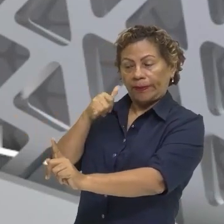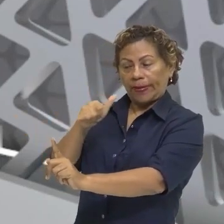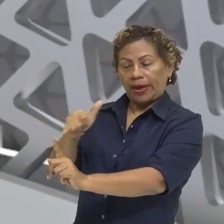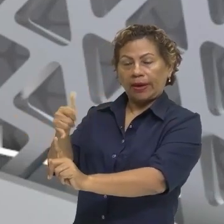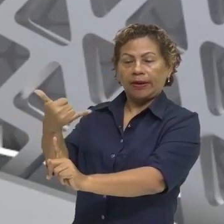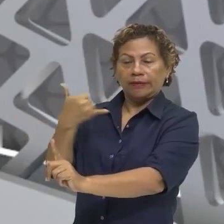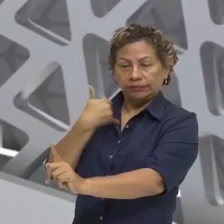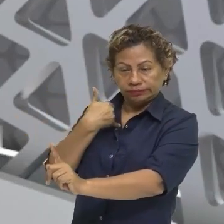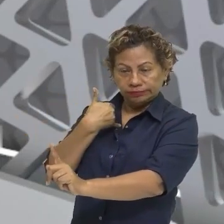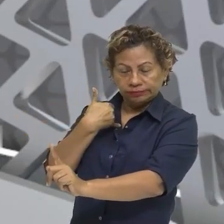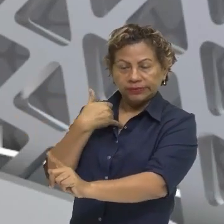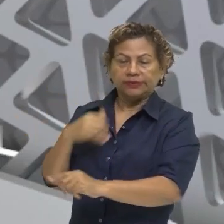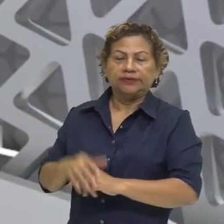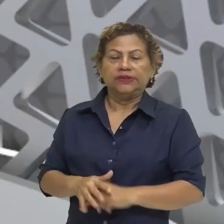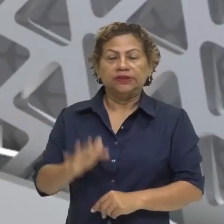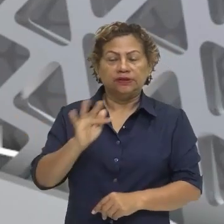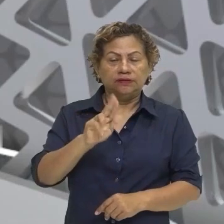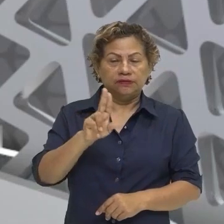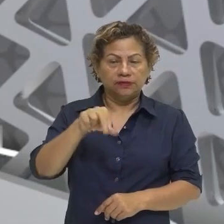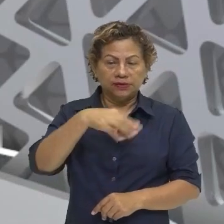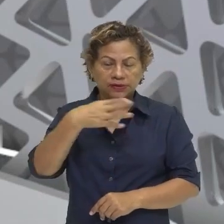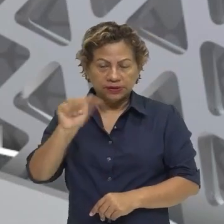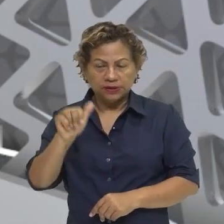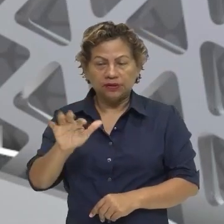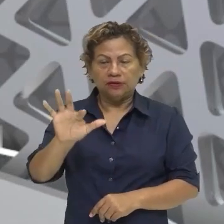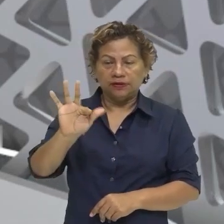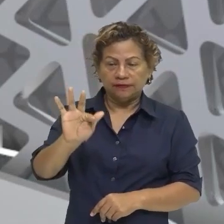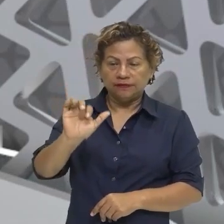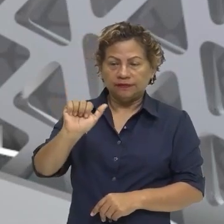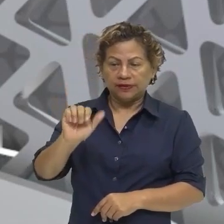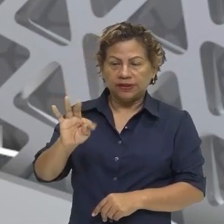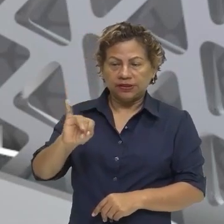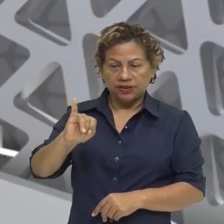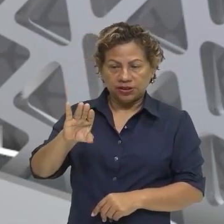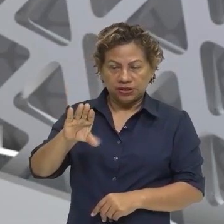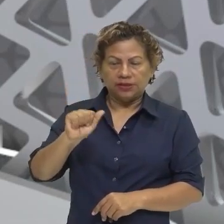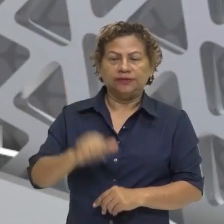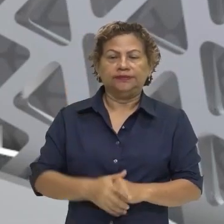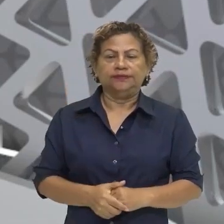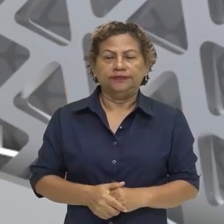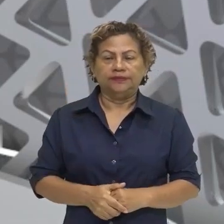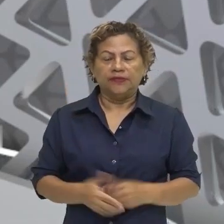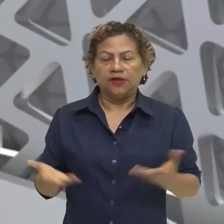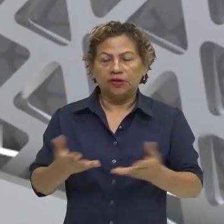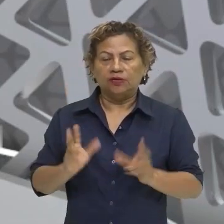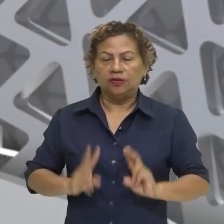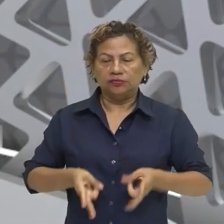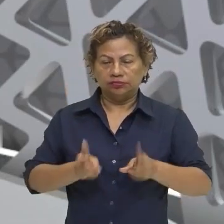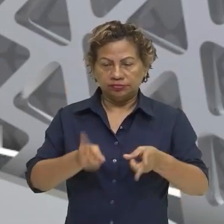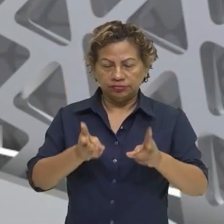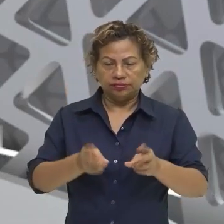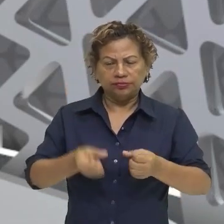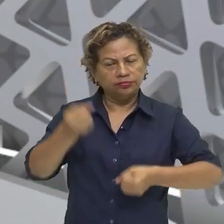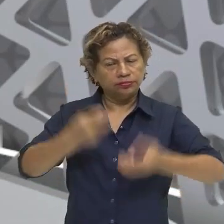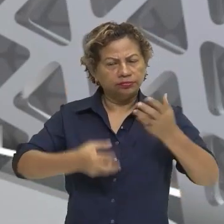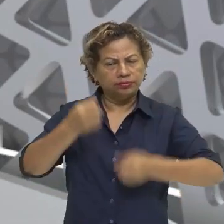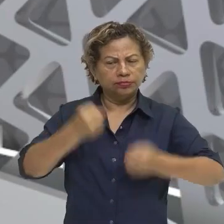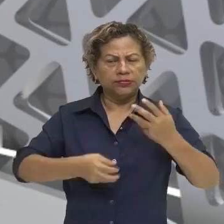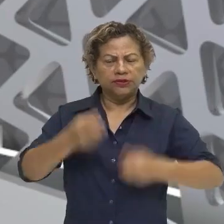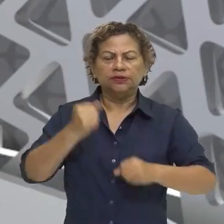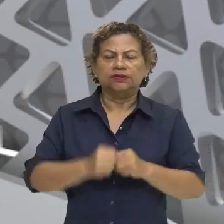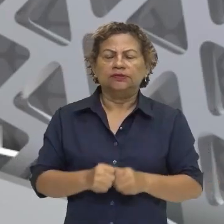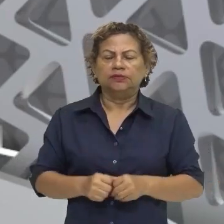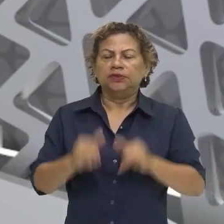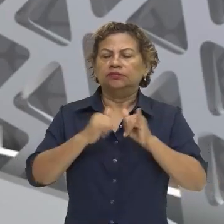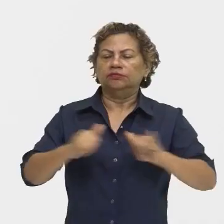exemplos da função fática. Ok, turmas? Então, seguimos agora para falar um pouquinho sobre a